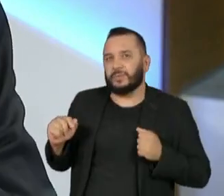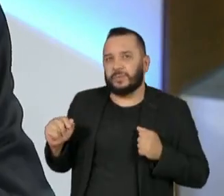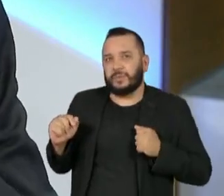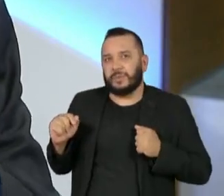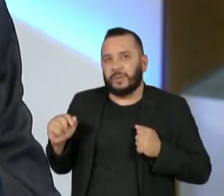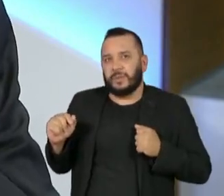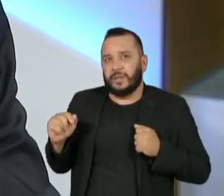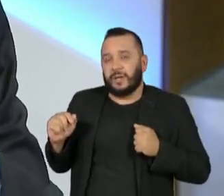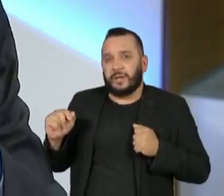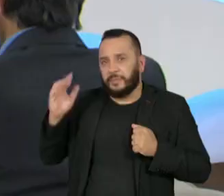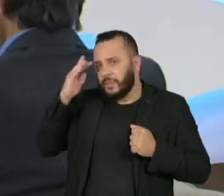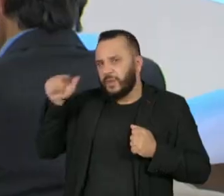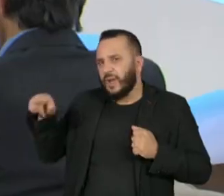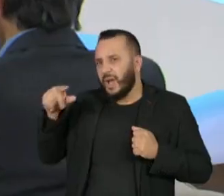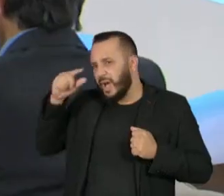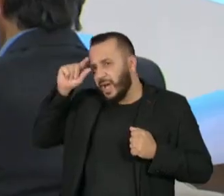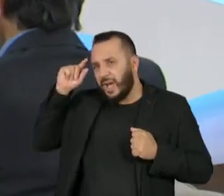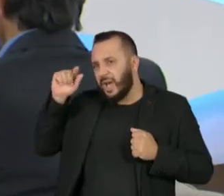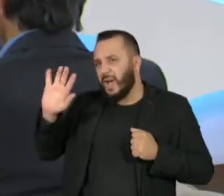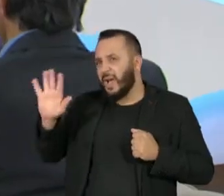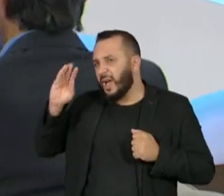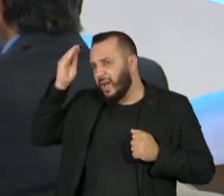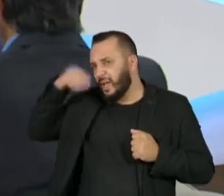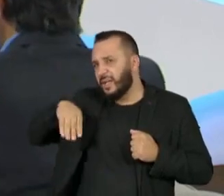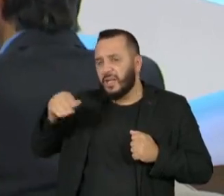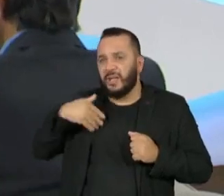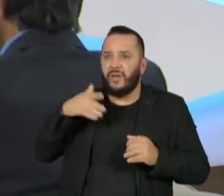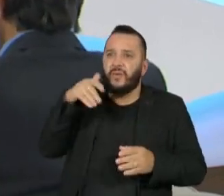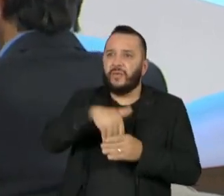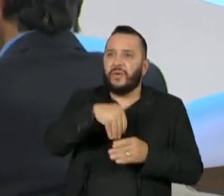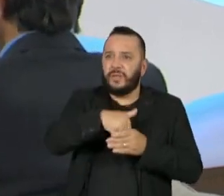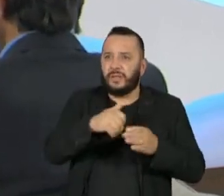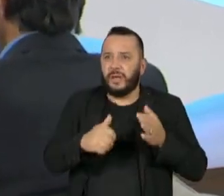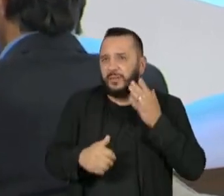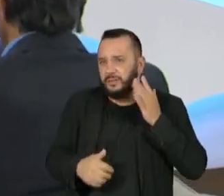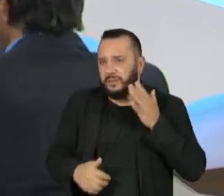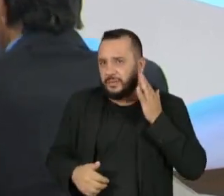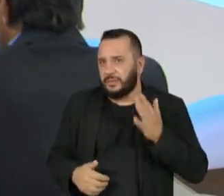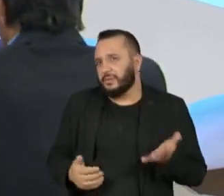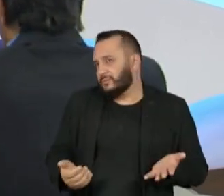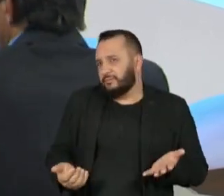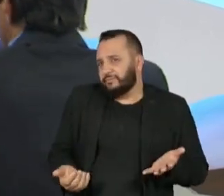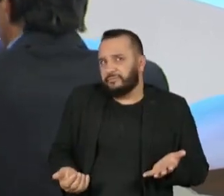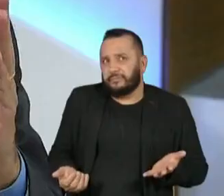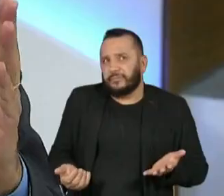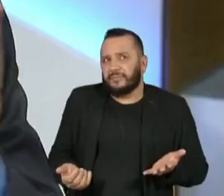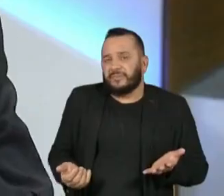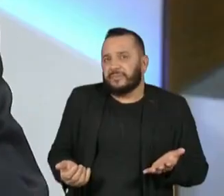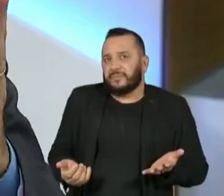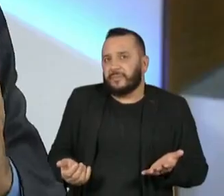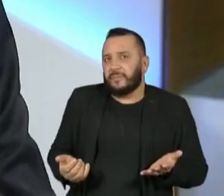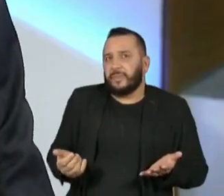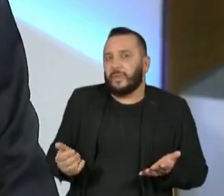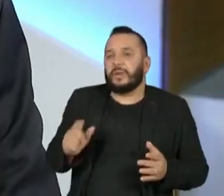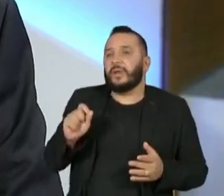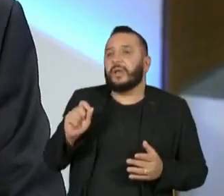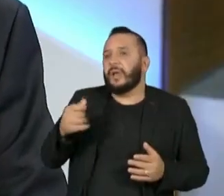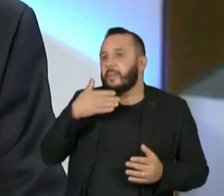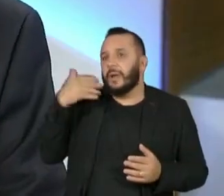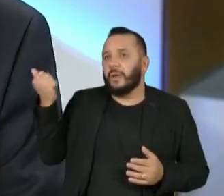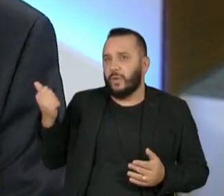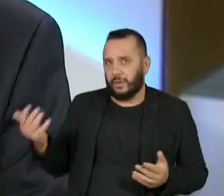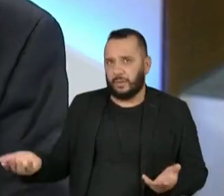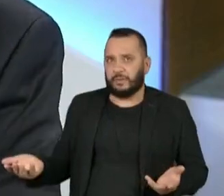esses votos começaram a migrar de um para o outro, entendeu? Eles começaram a fazer conta de o que era melhor